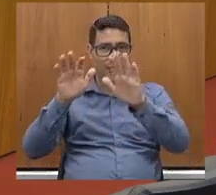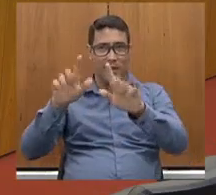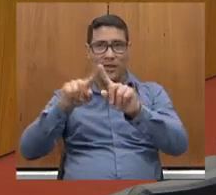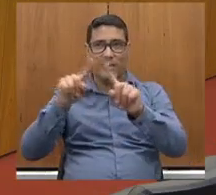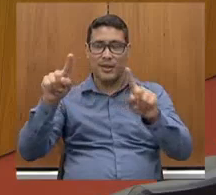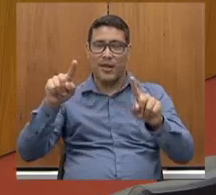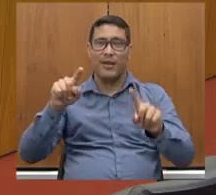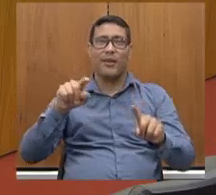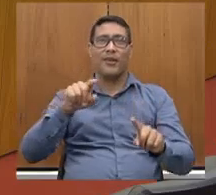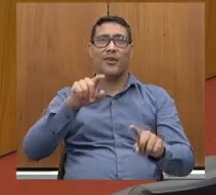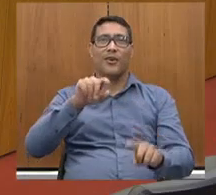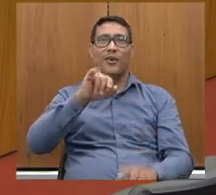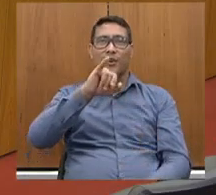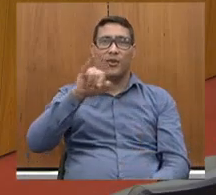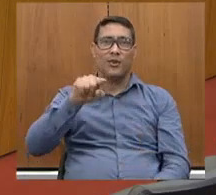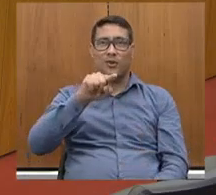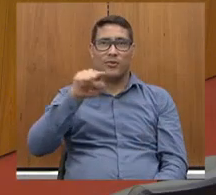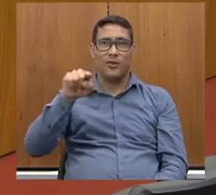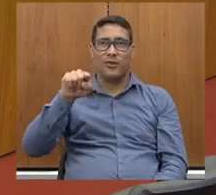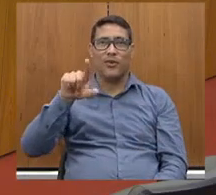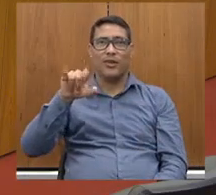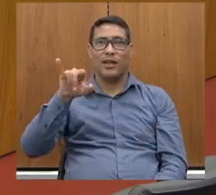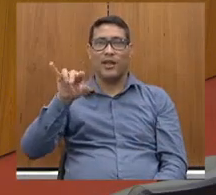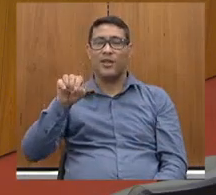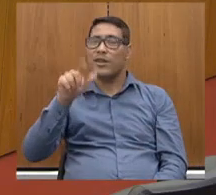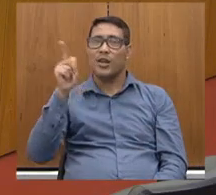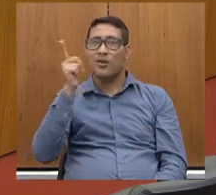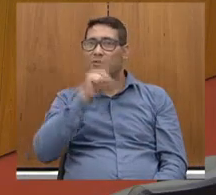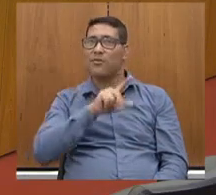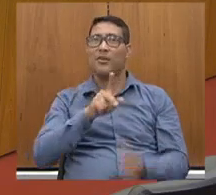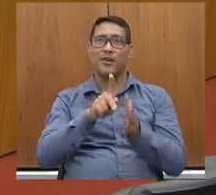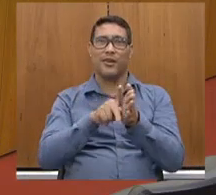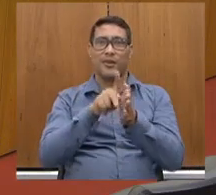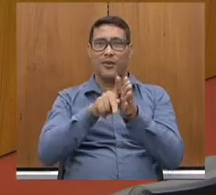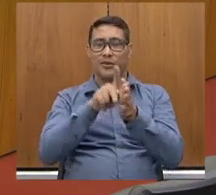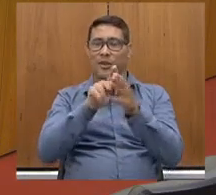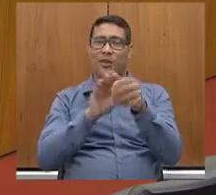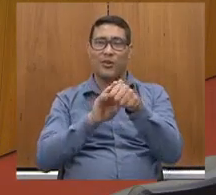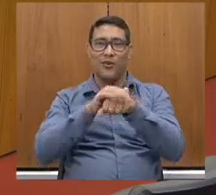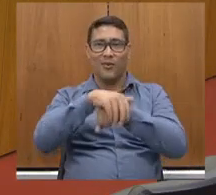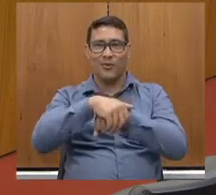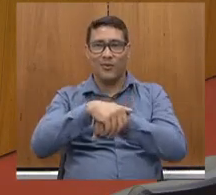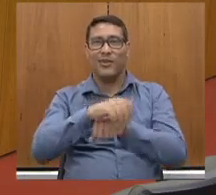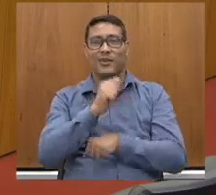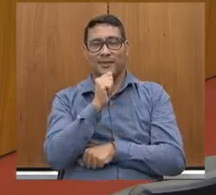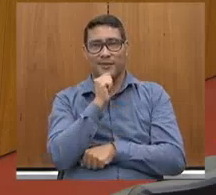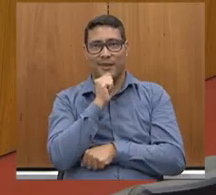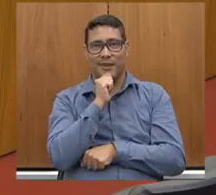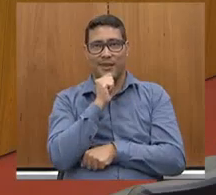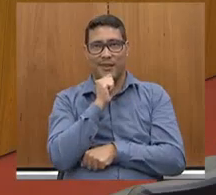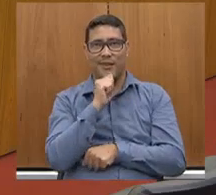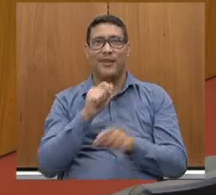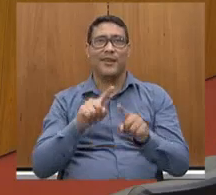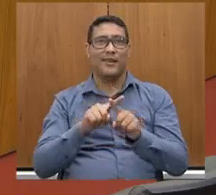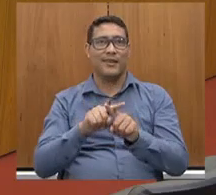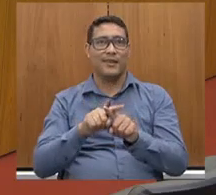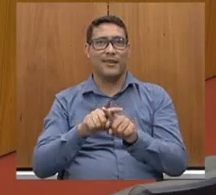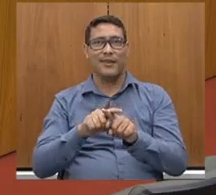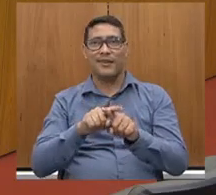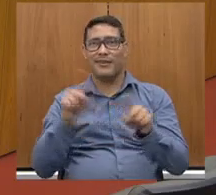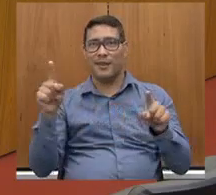deputado João Leite não conseguiu o treino noturno ainda, mas a gente vai conseguir, mas o Zé Laviola vai estar